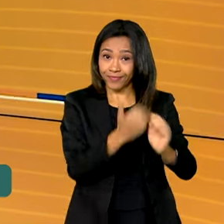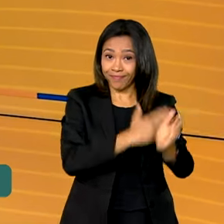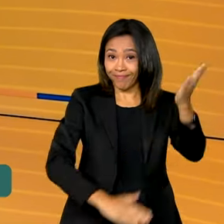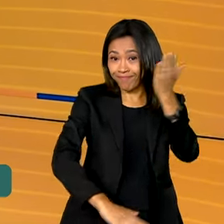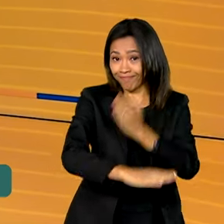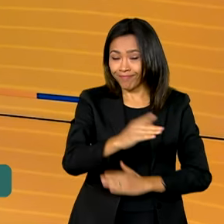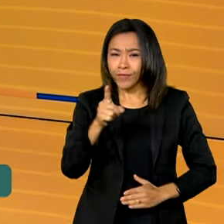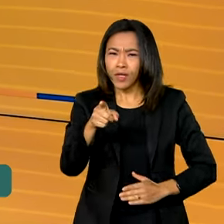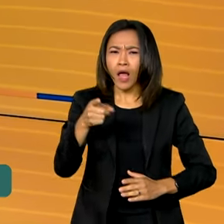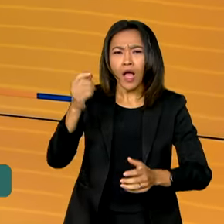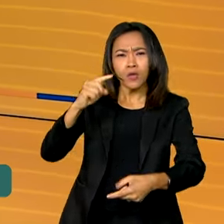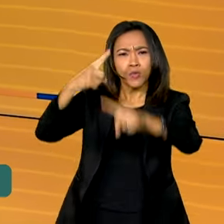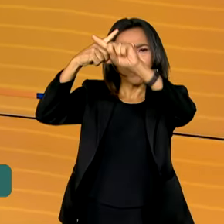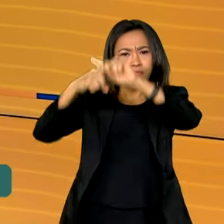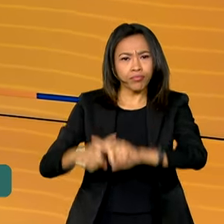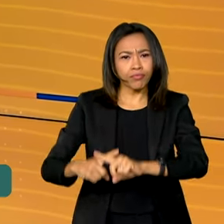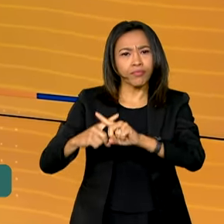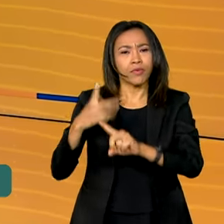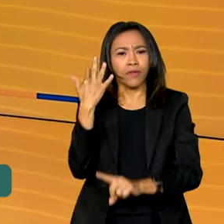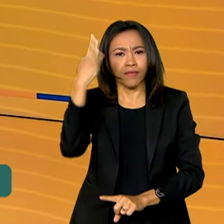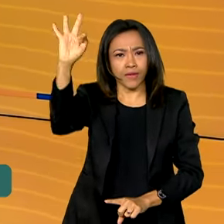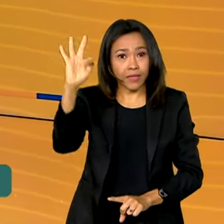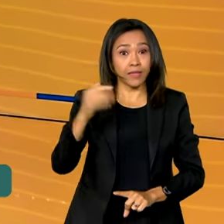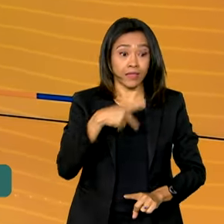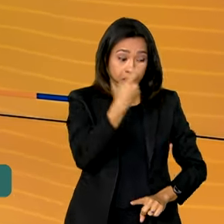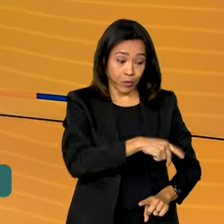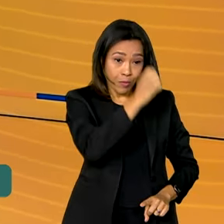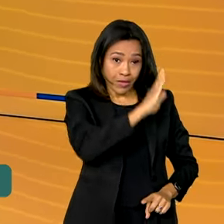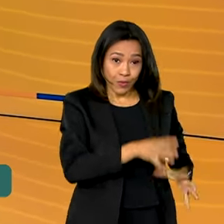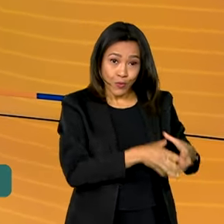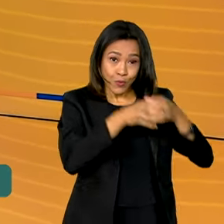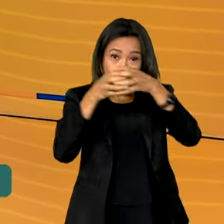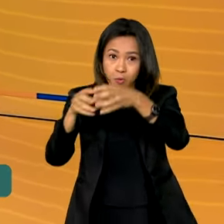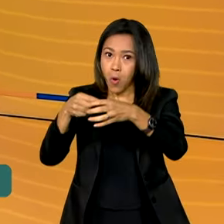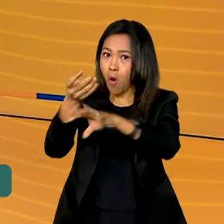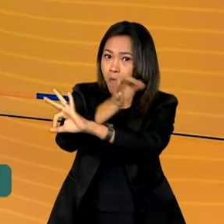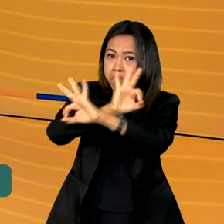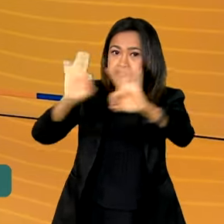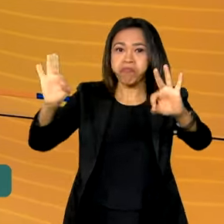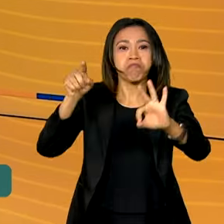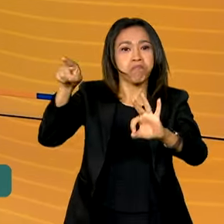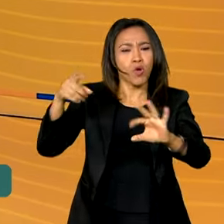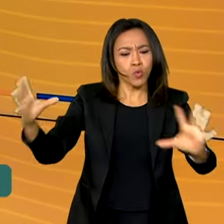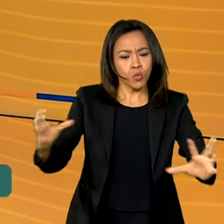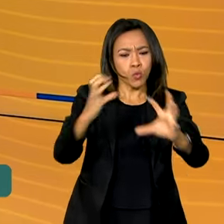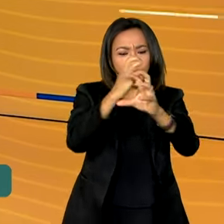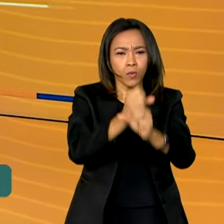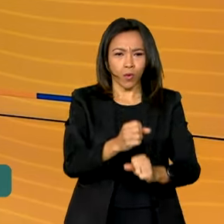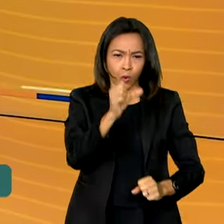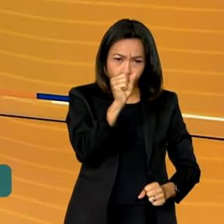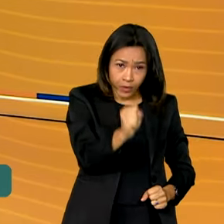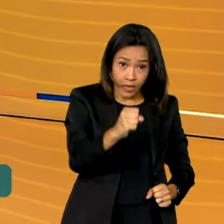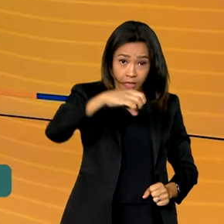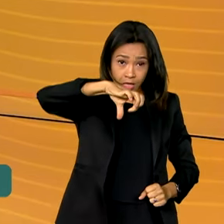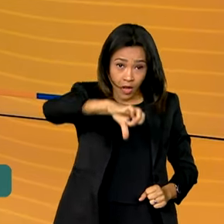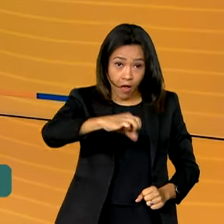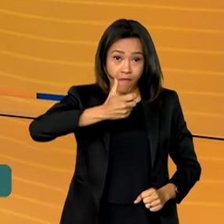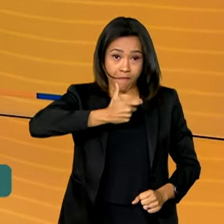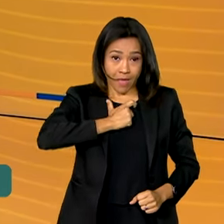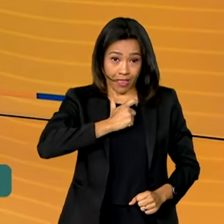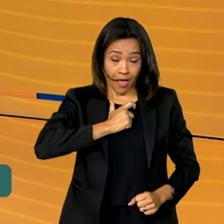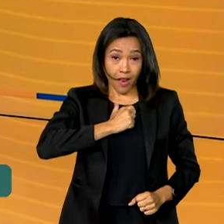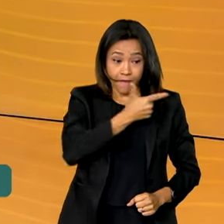Nos Jogos de Paris, a delegação brasileira realizou a melhor campanha da história. No total, foram 89 medalhas,